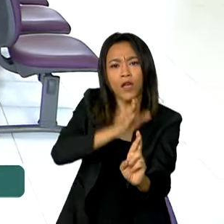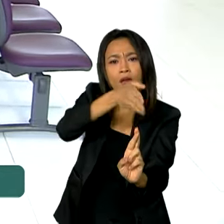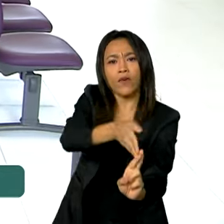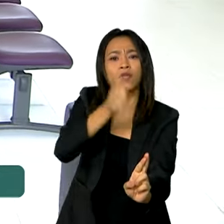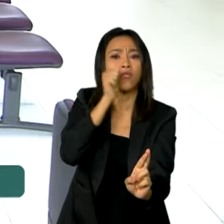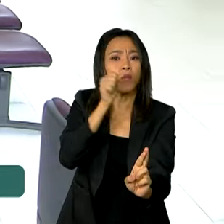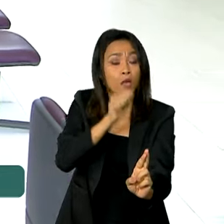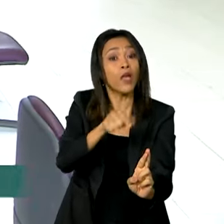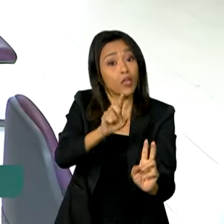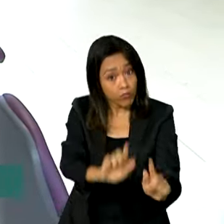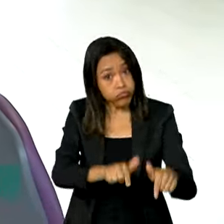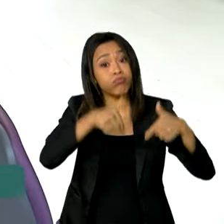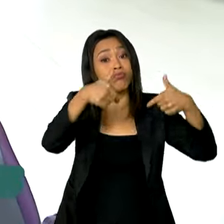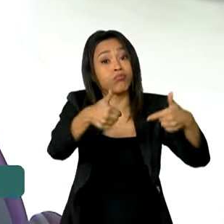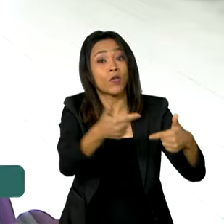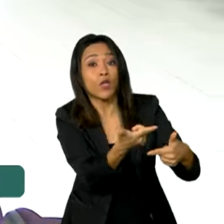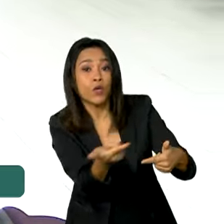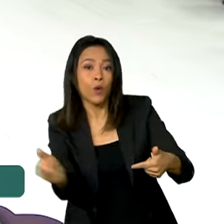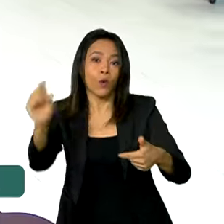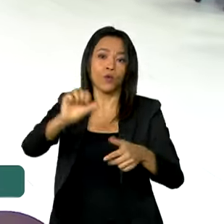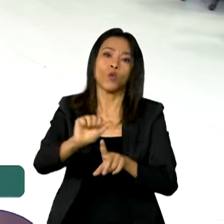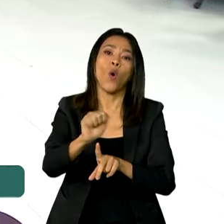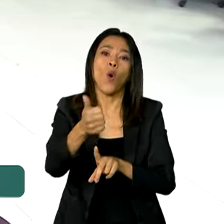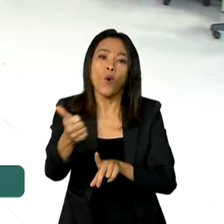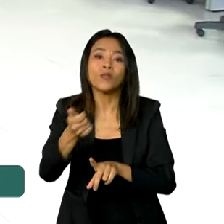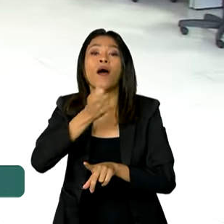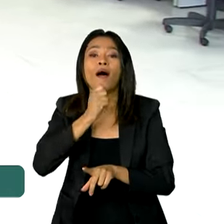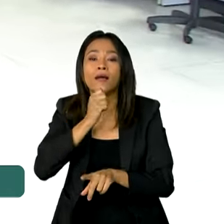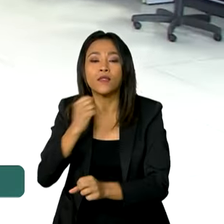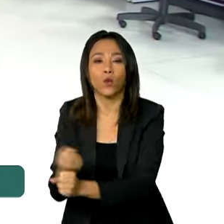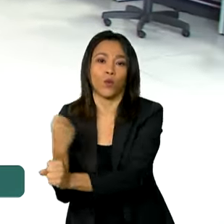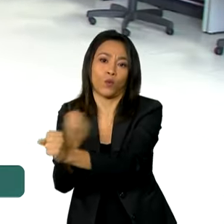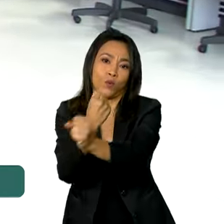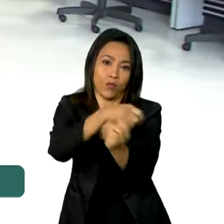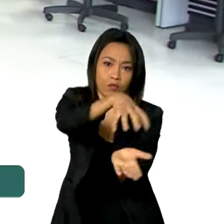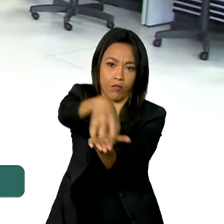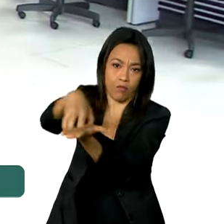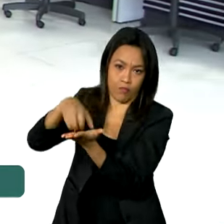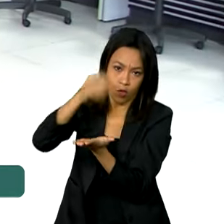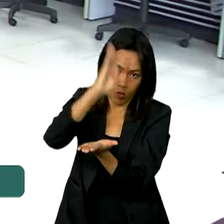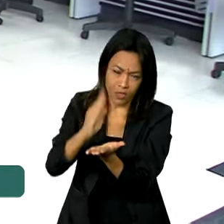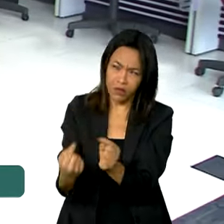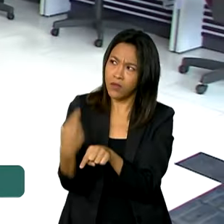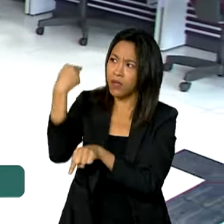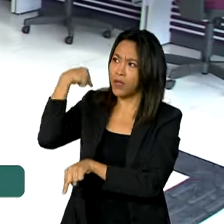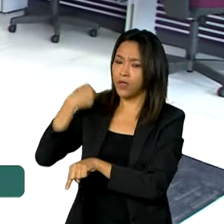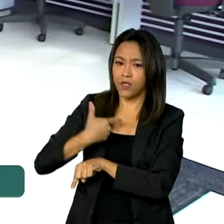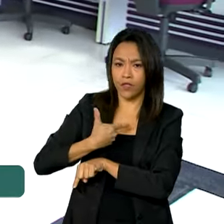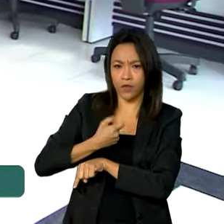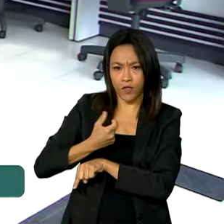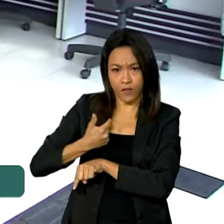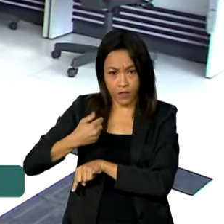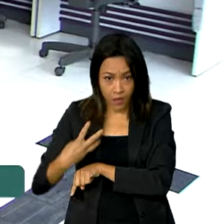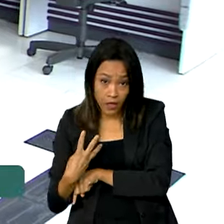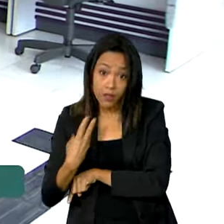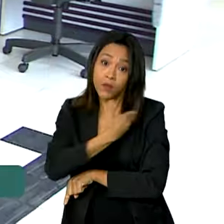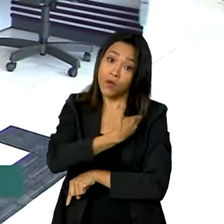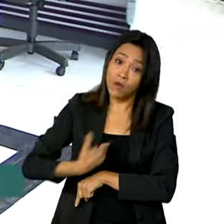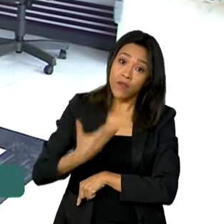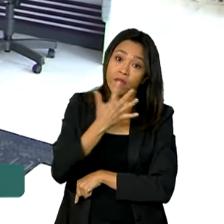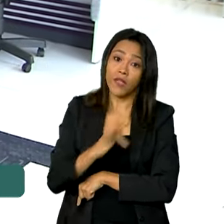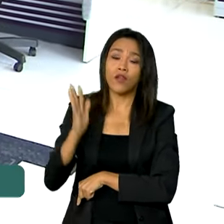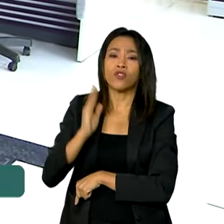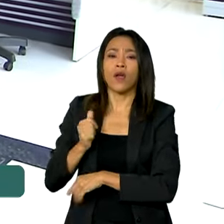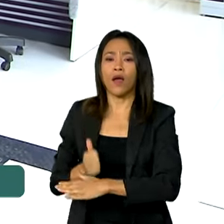funcionamento e outros 11 que estão em obras no país. Desde 2023, o governo federal já investiu